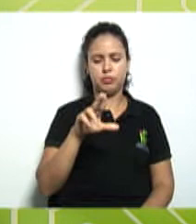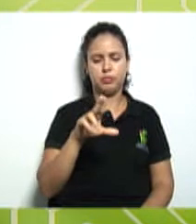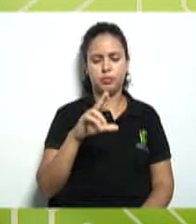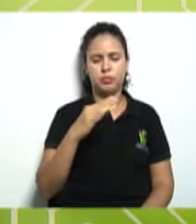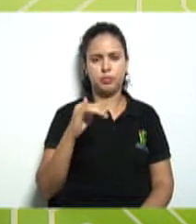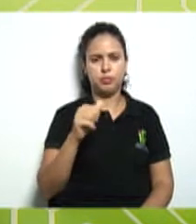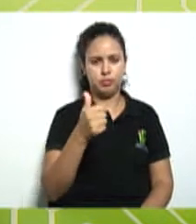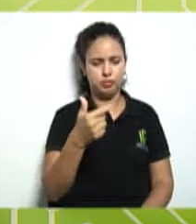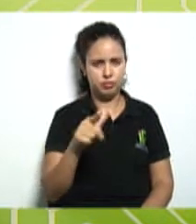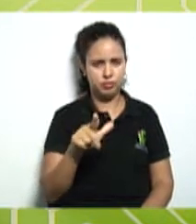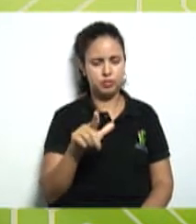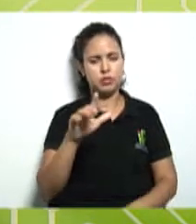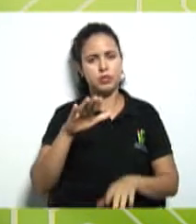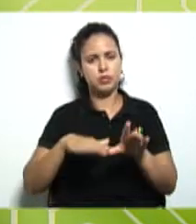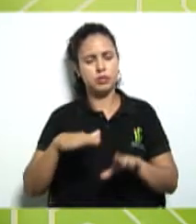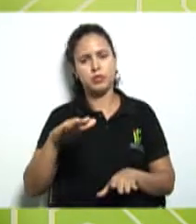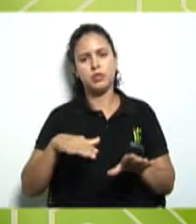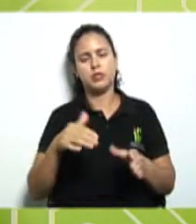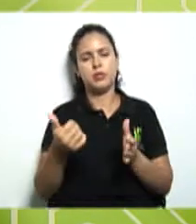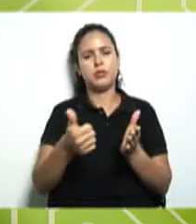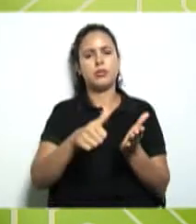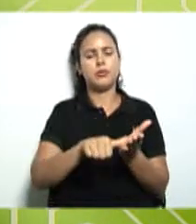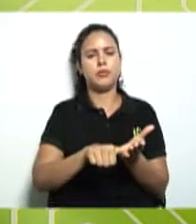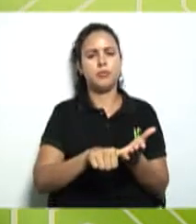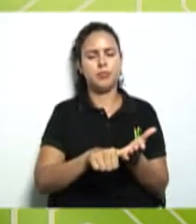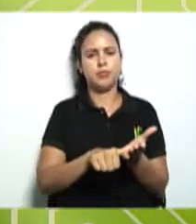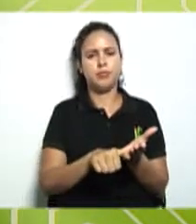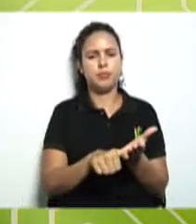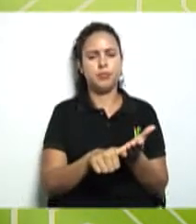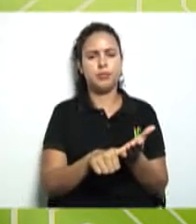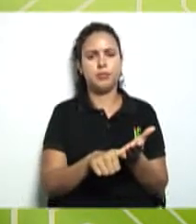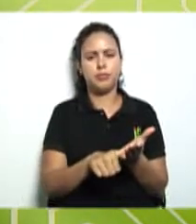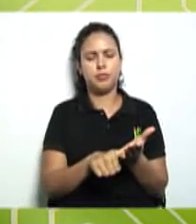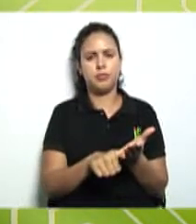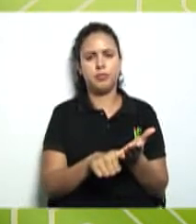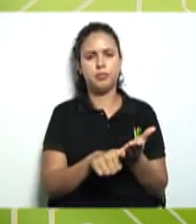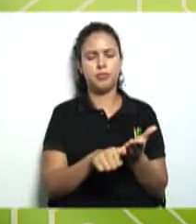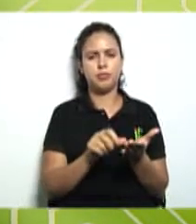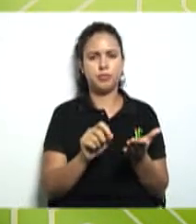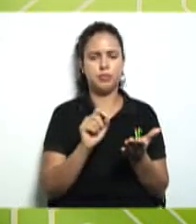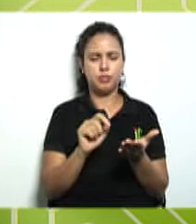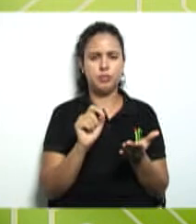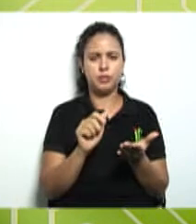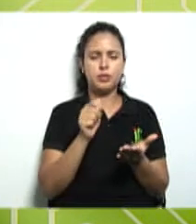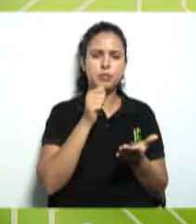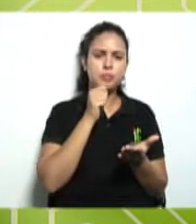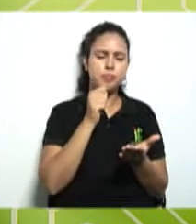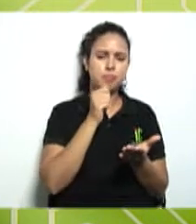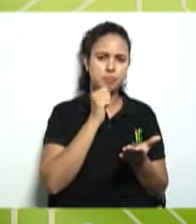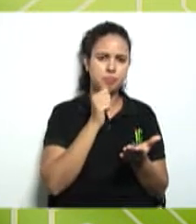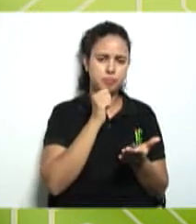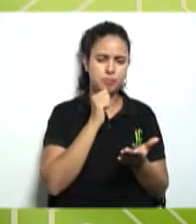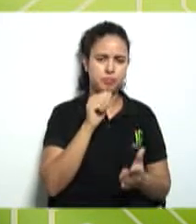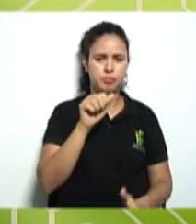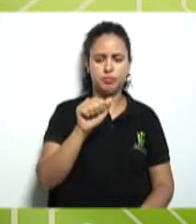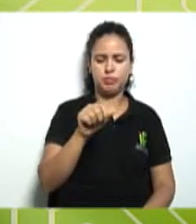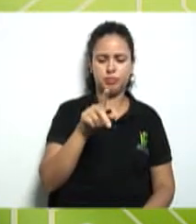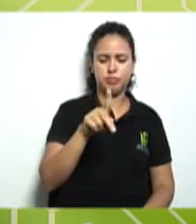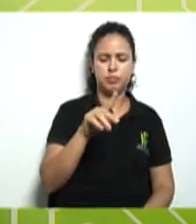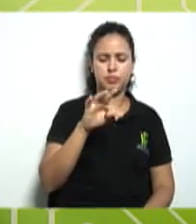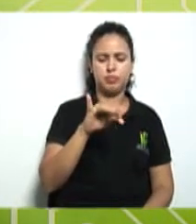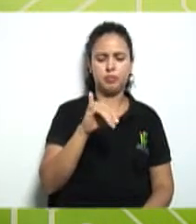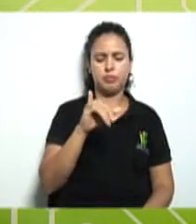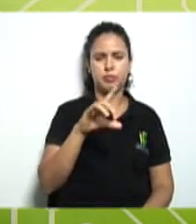cooperado que tem esse interesse em participar ele não tem aptidão para participar dessa cooperativa